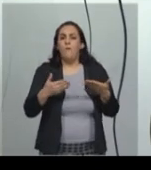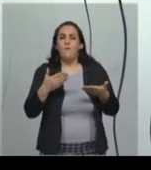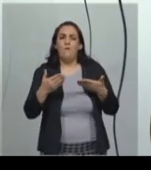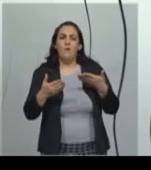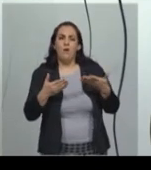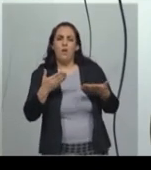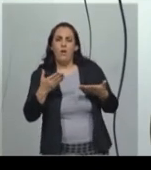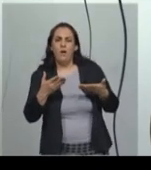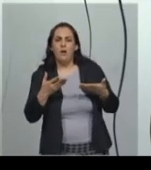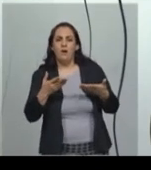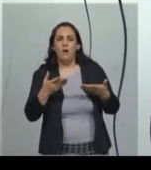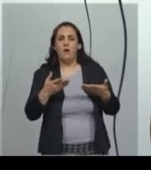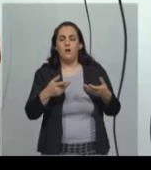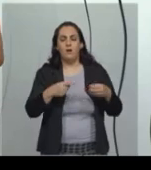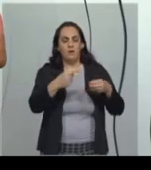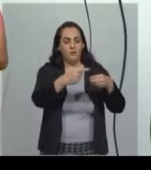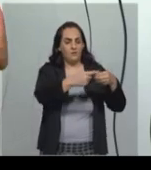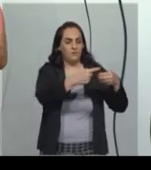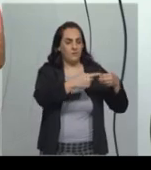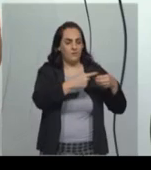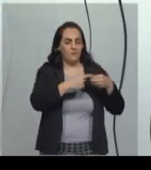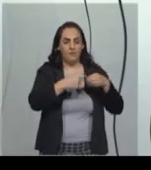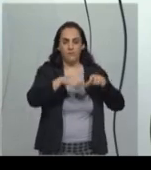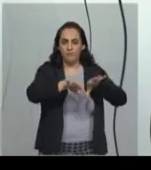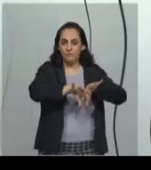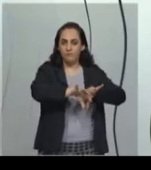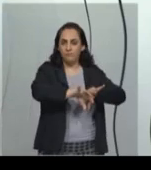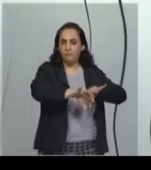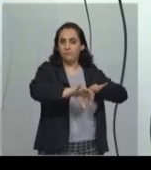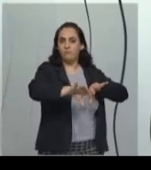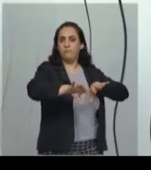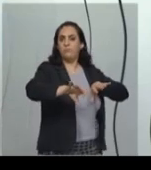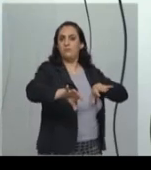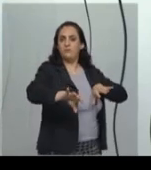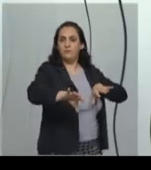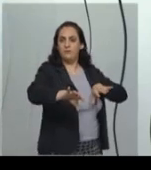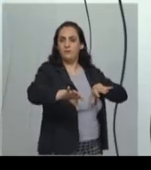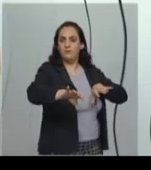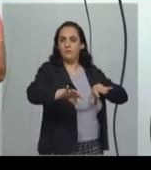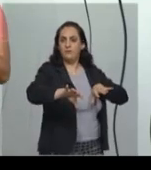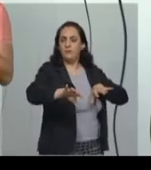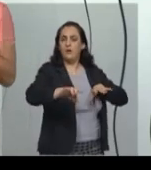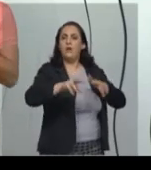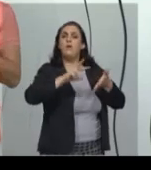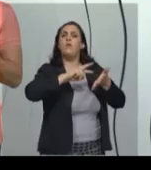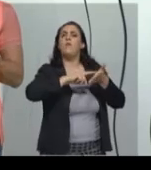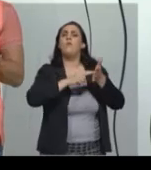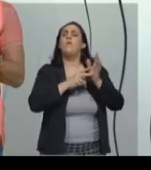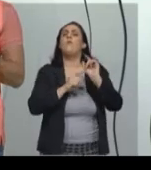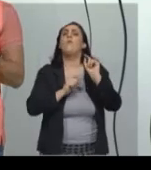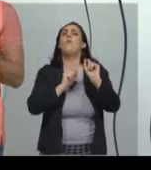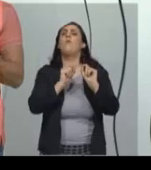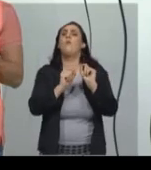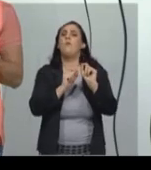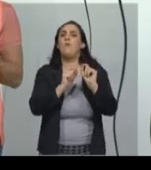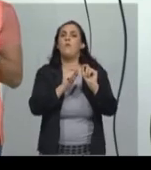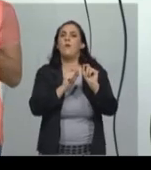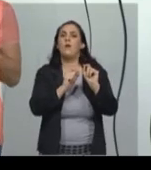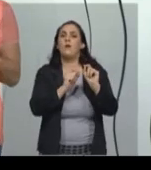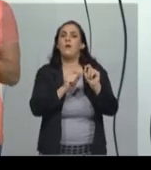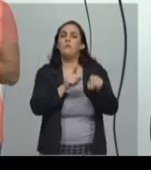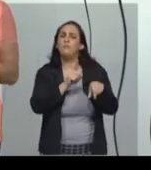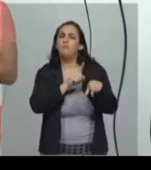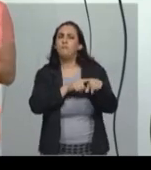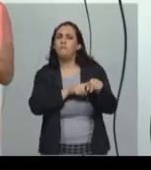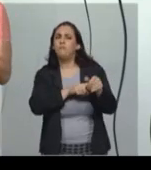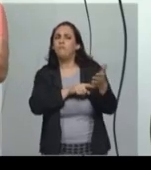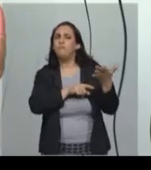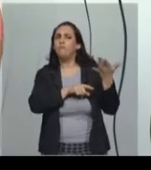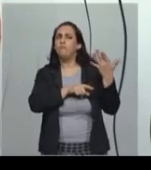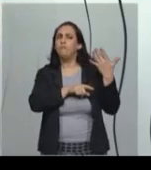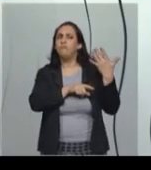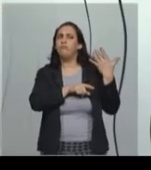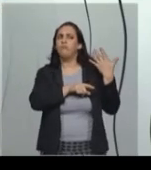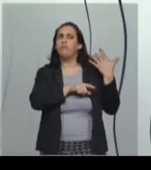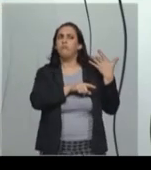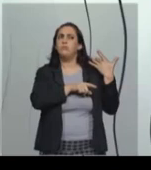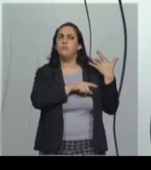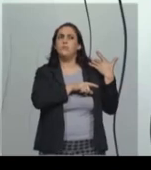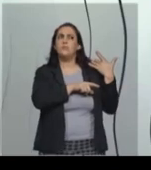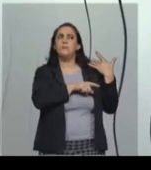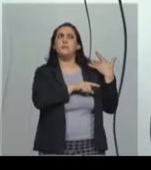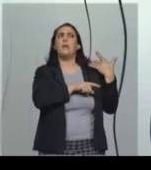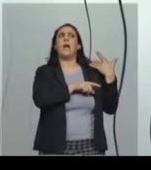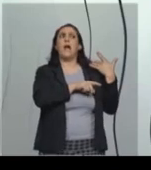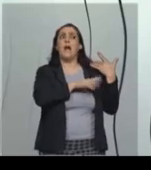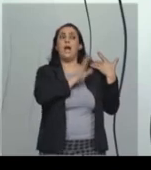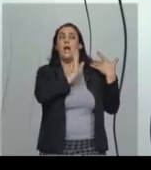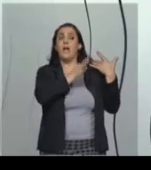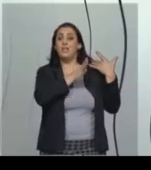emancipadas, significa que, em algum momento do passado, aquele local, aquela zona urbana, ela foi